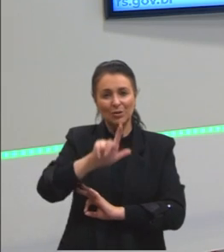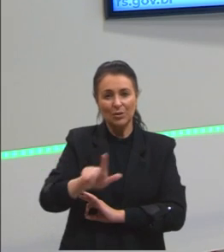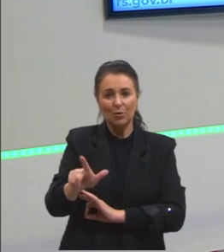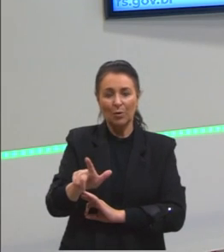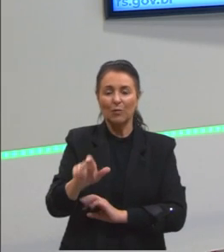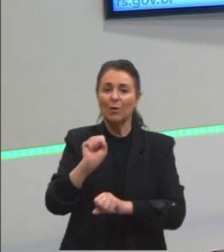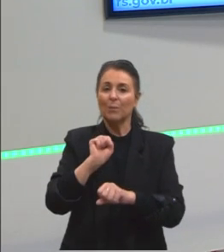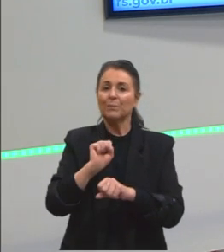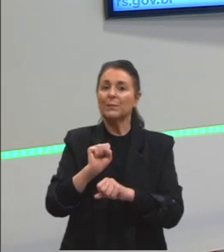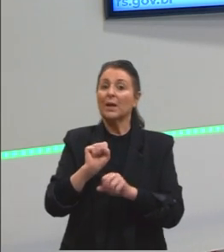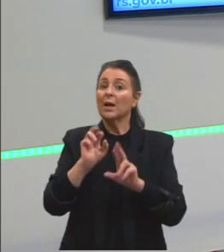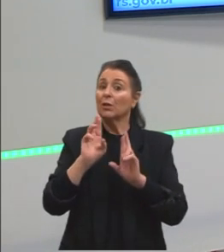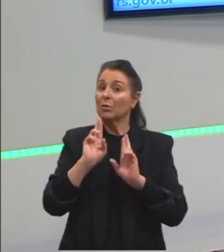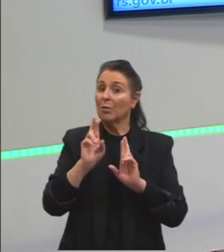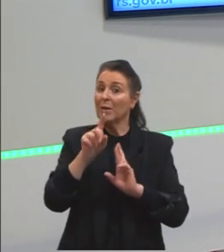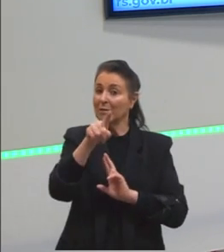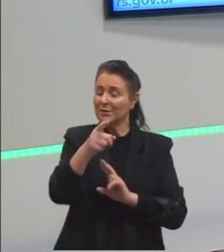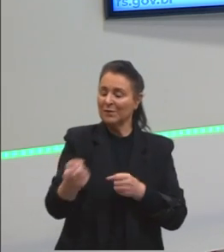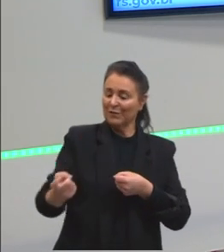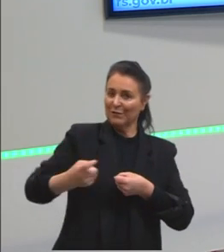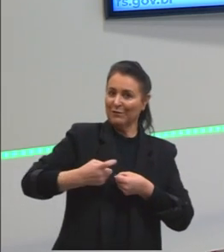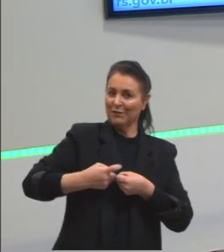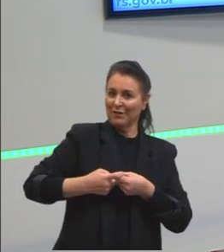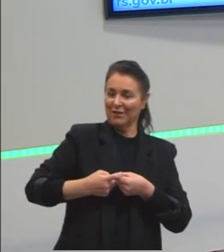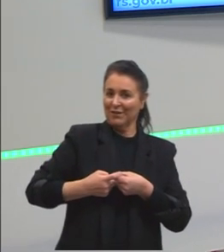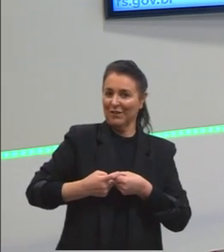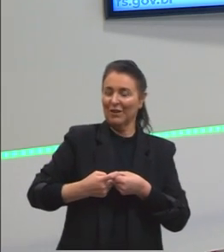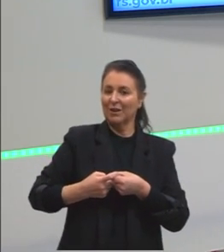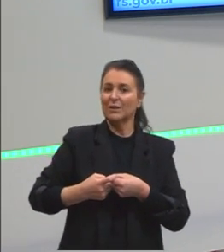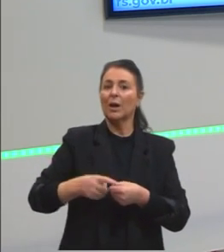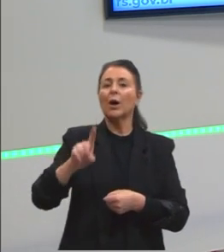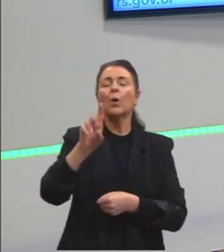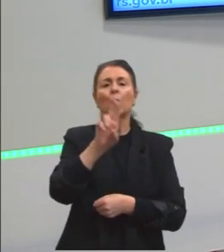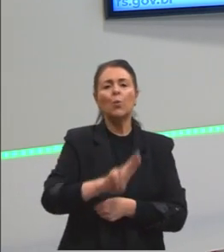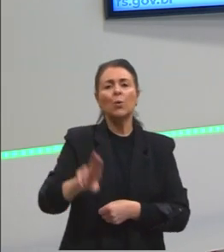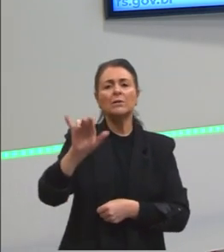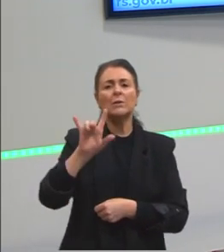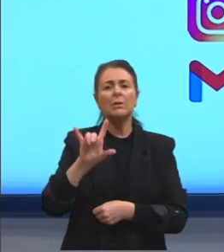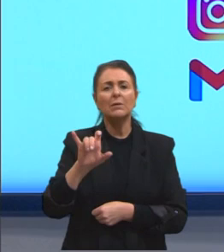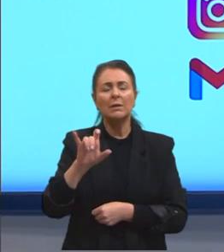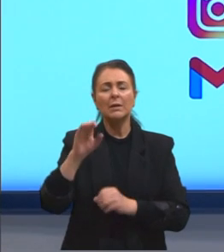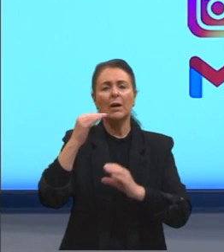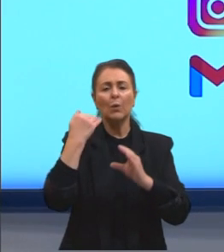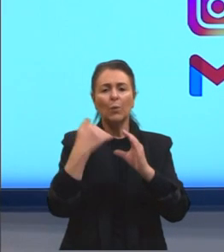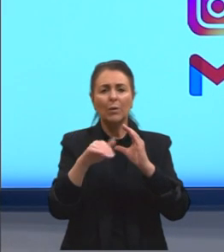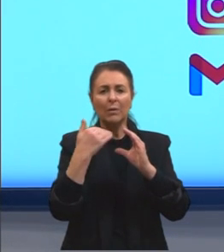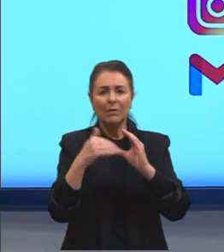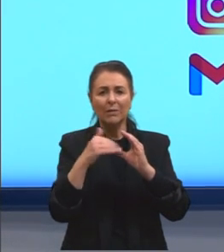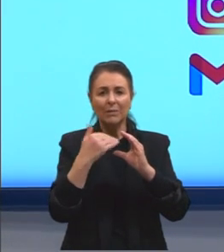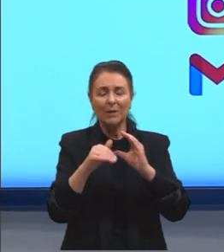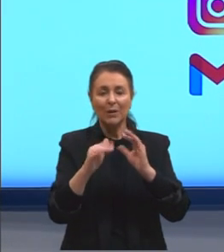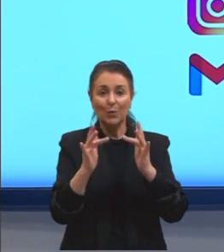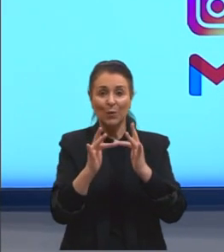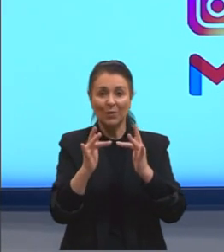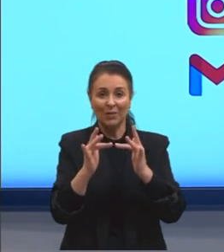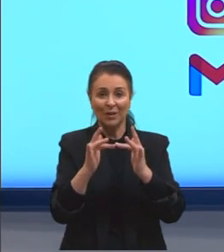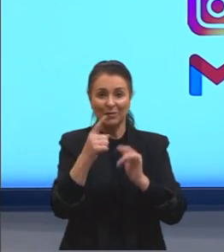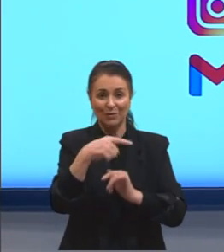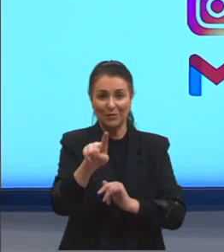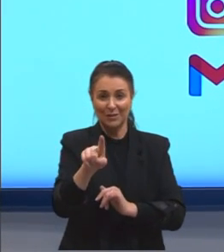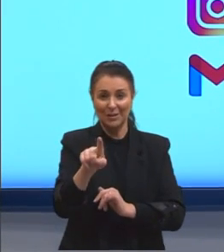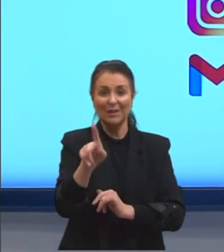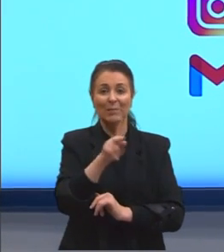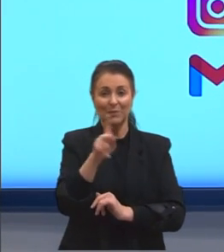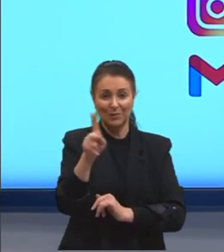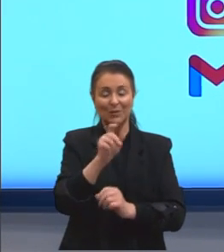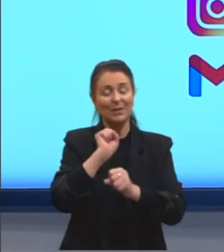aguardo que vocês retornem então através do Instagram ou do e-mail. Vou ficar muito contente em receber